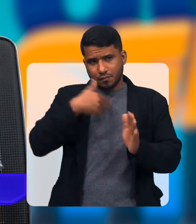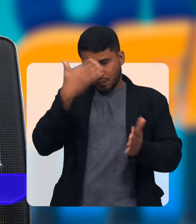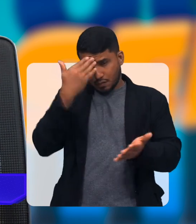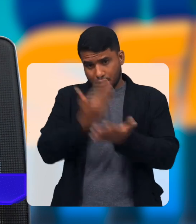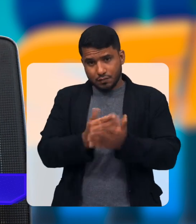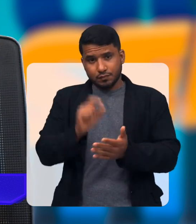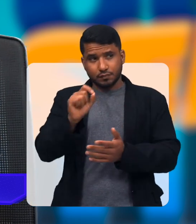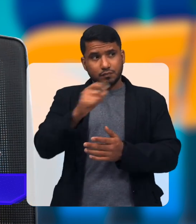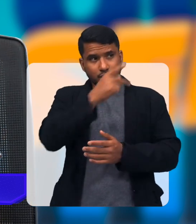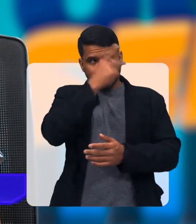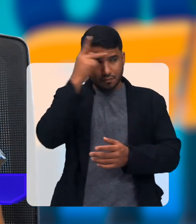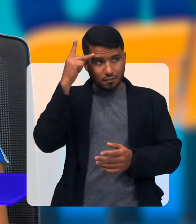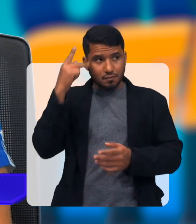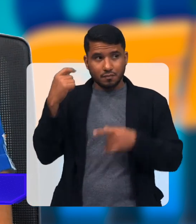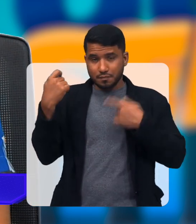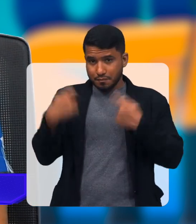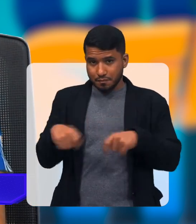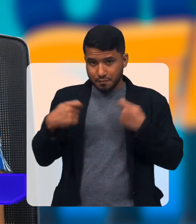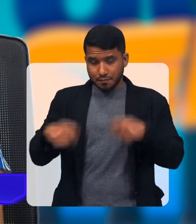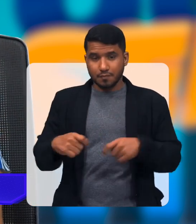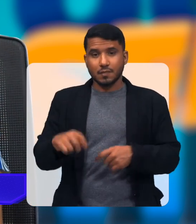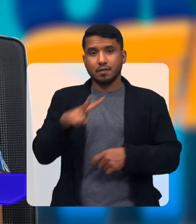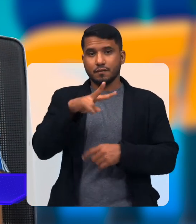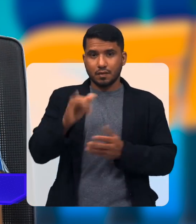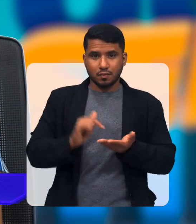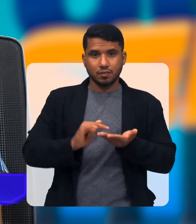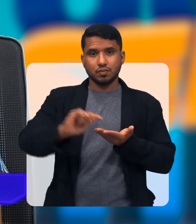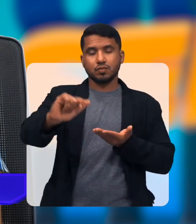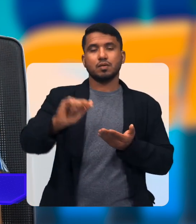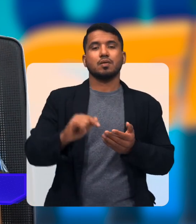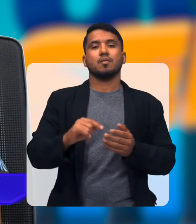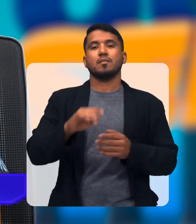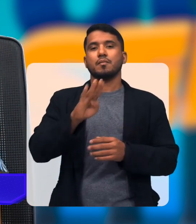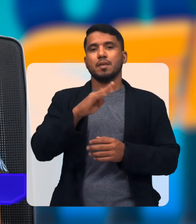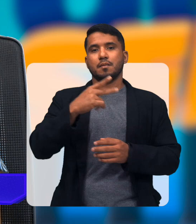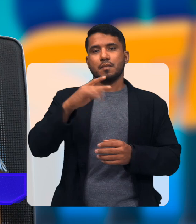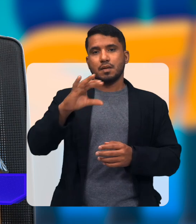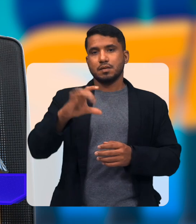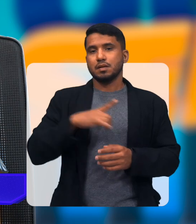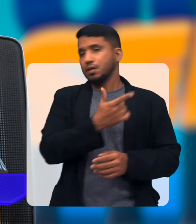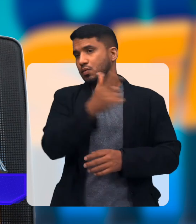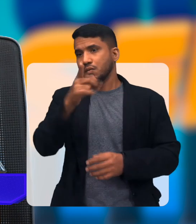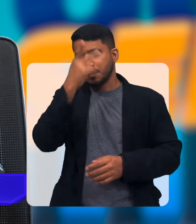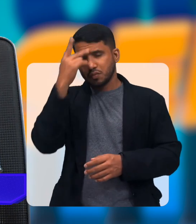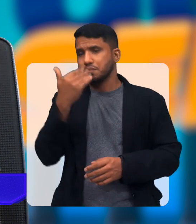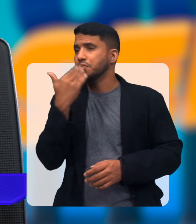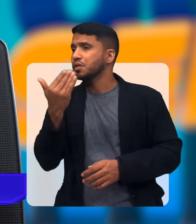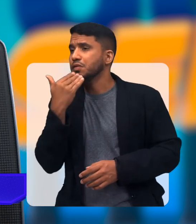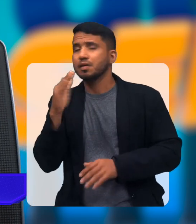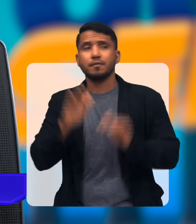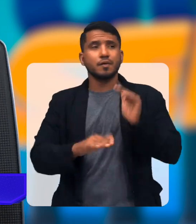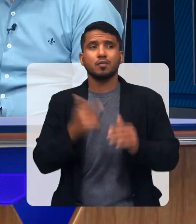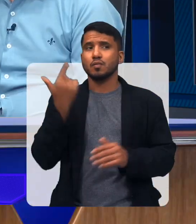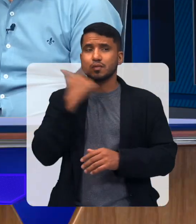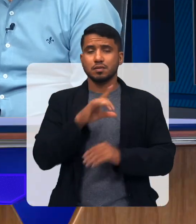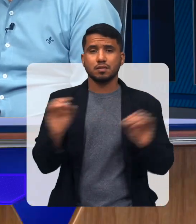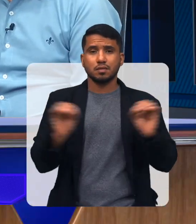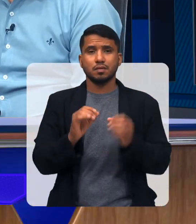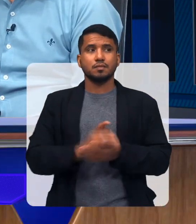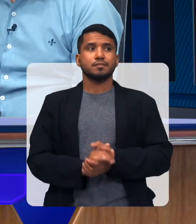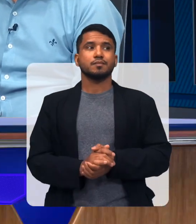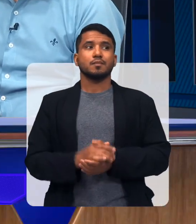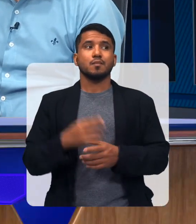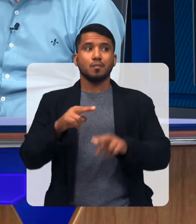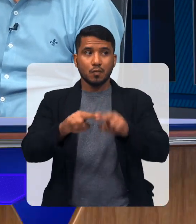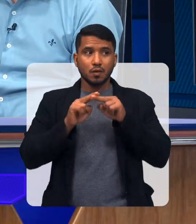cadastro E eu acredito que as pessoas realmente que necessitam, elas vão continuar com o seu BPC E tem outros que estão pedindo e não